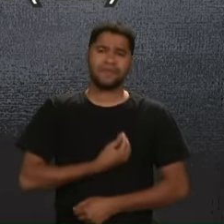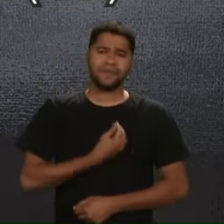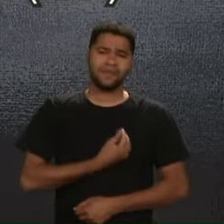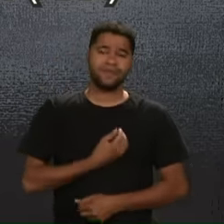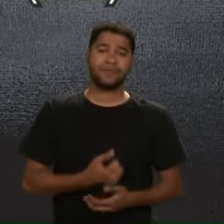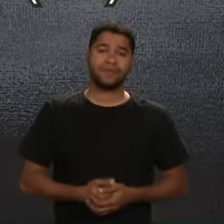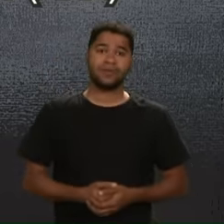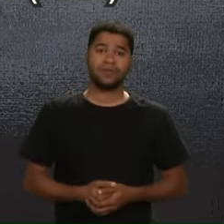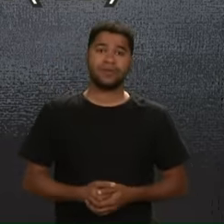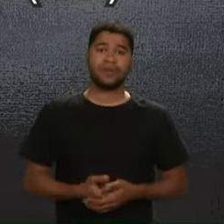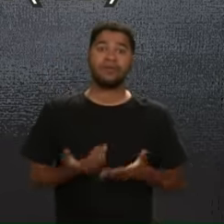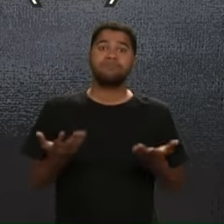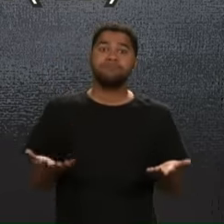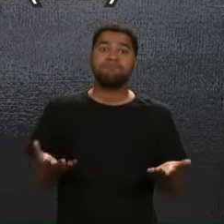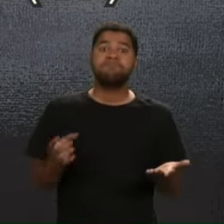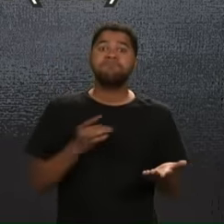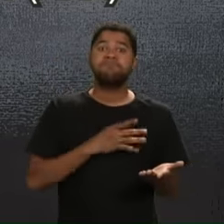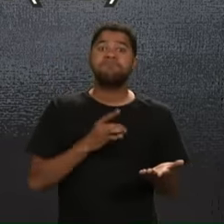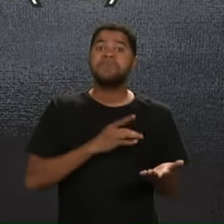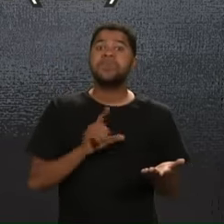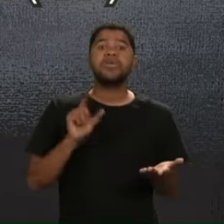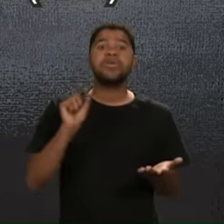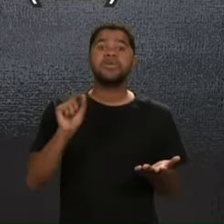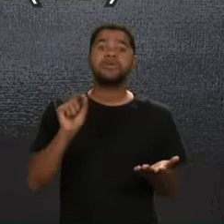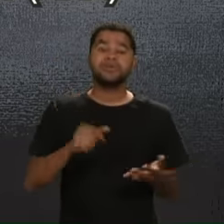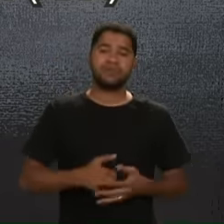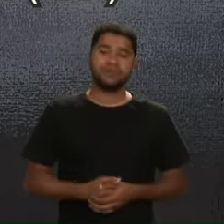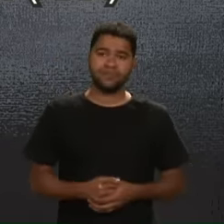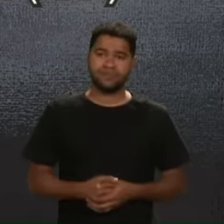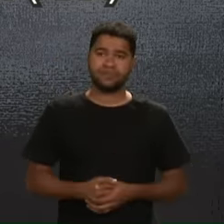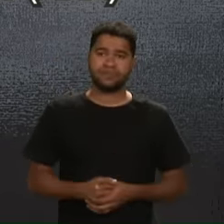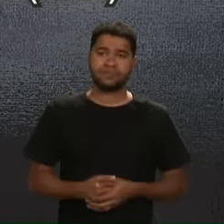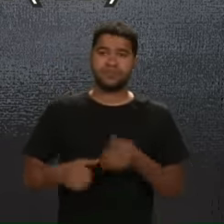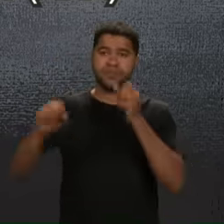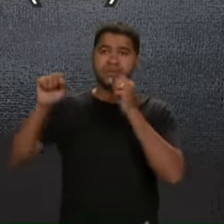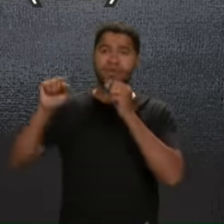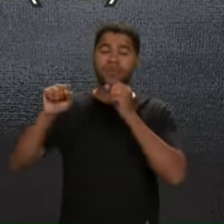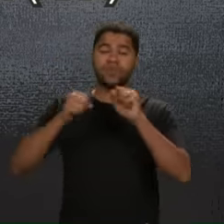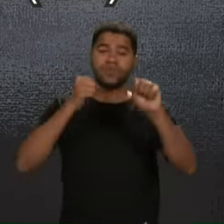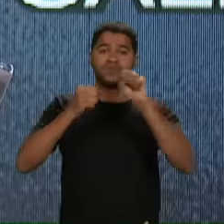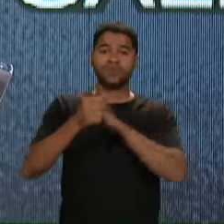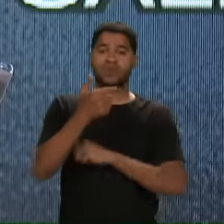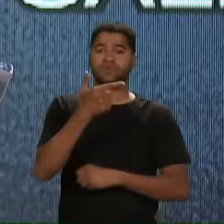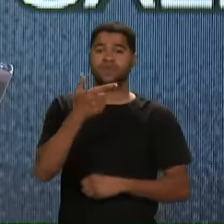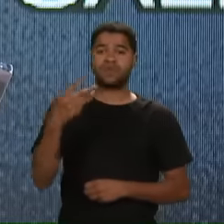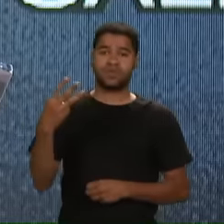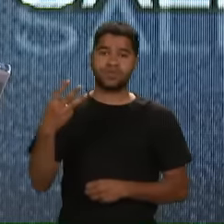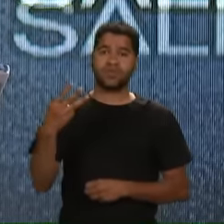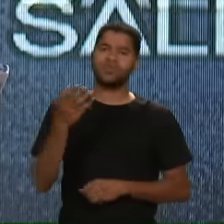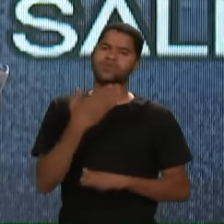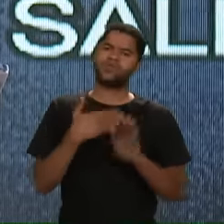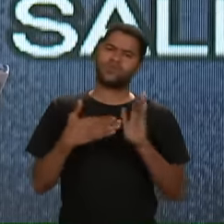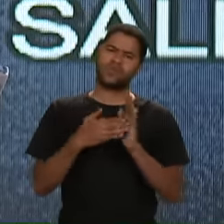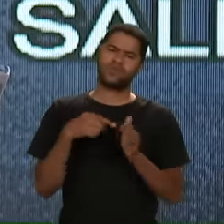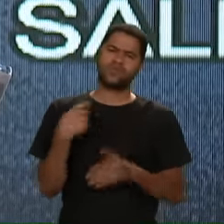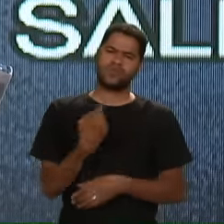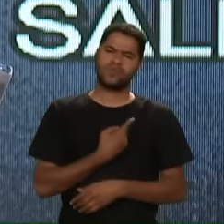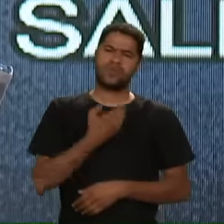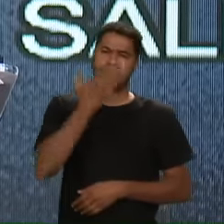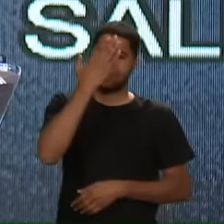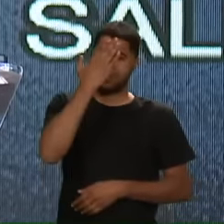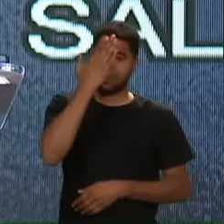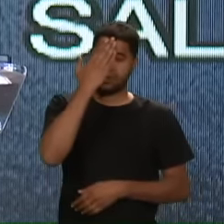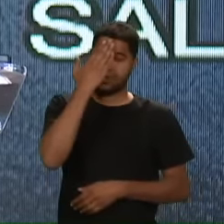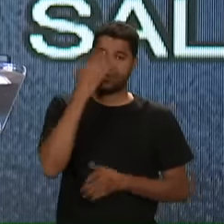A quem Temerei? O Salmo 23 Todos nós Sabemos Salmo 23